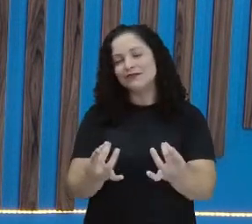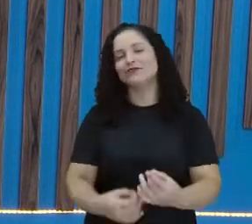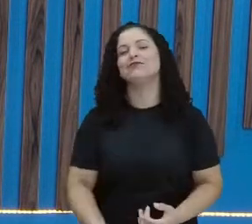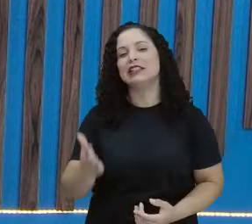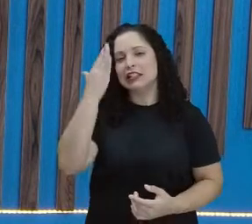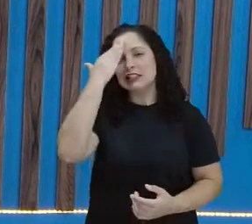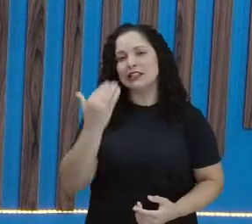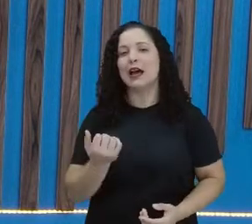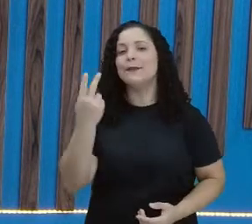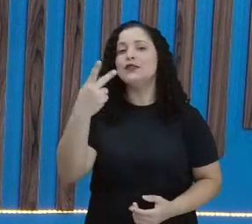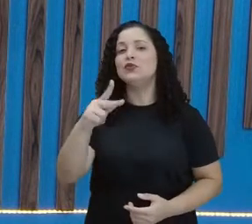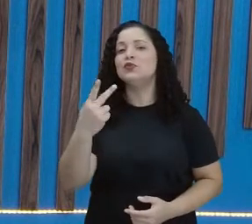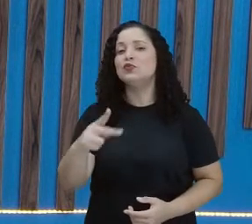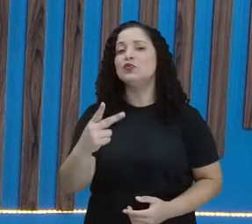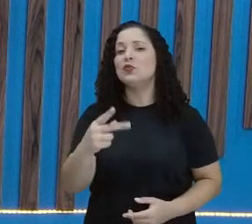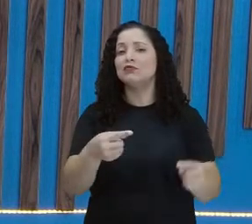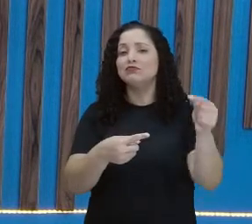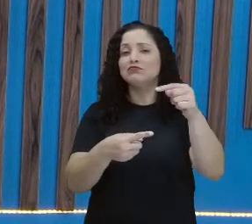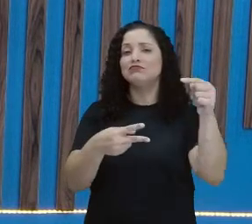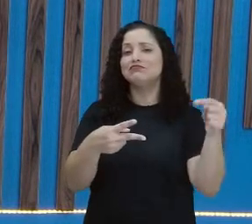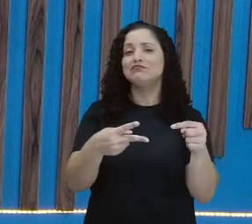qual é a fase que você se encontra.